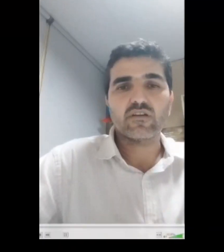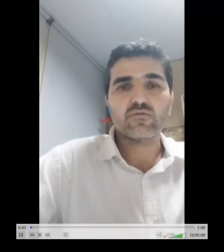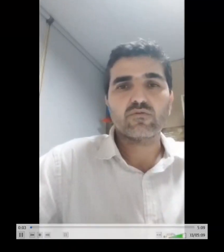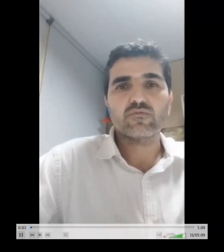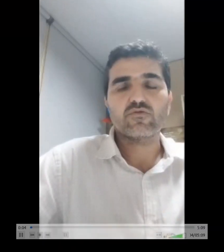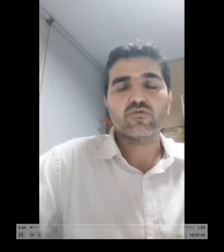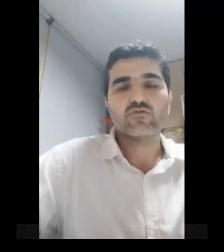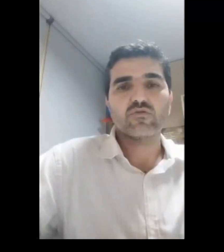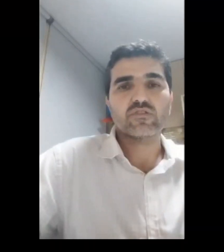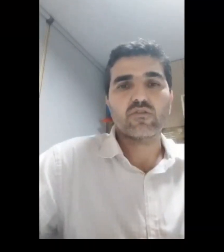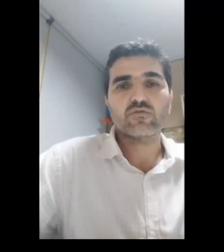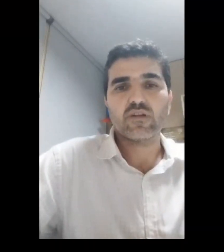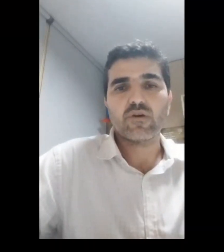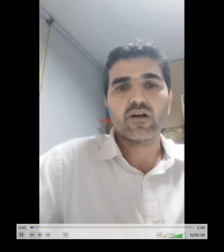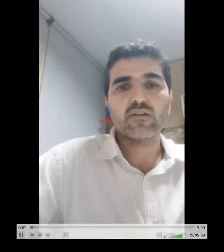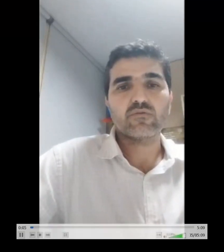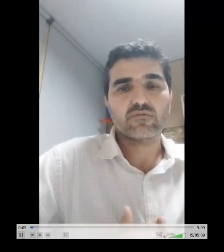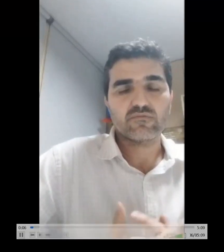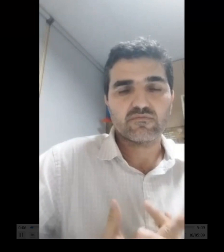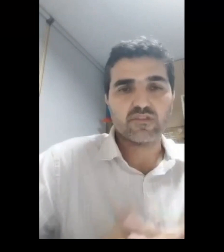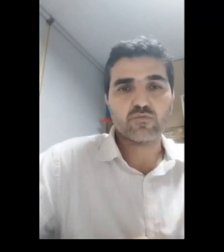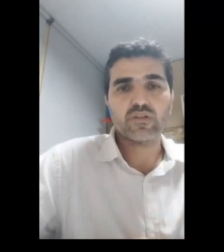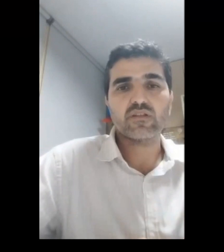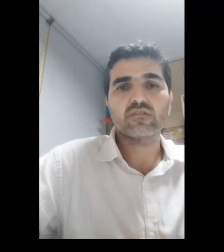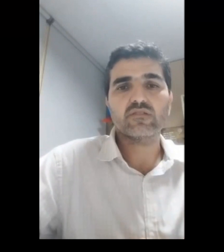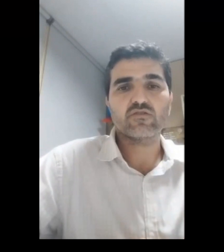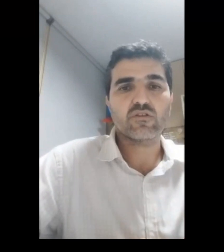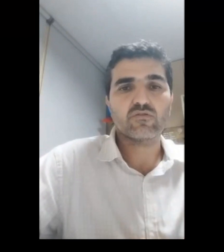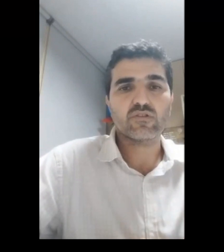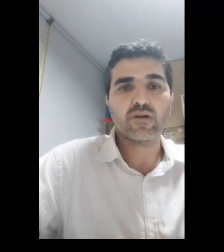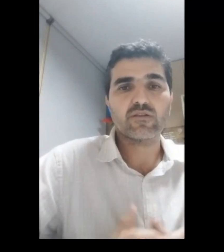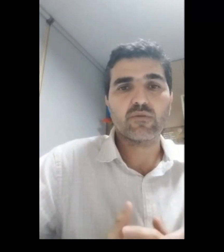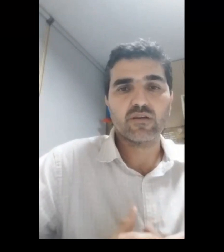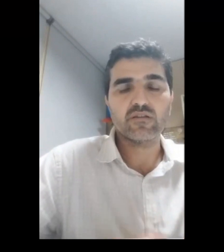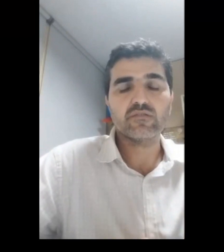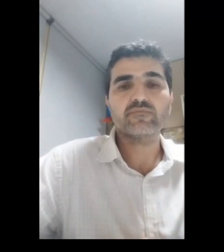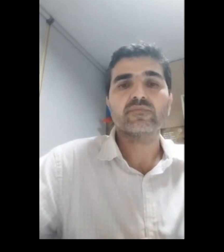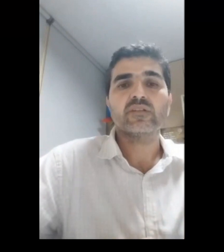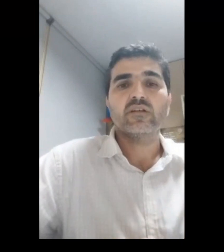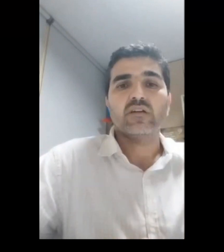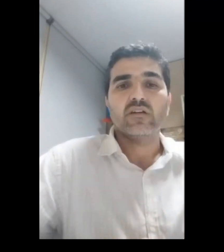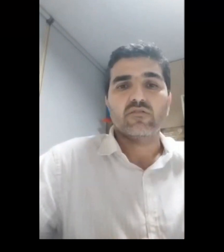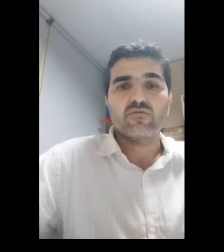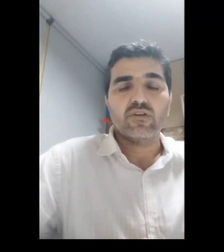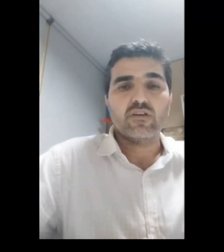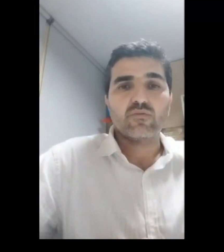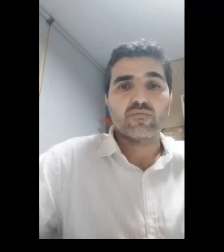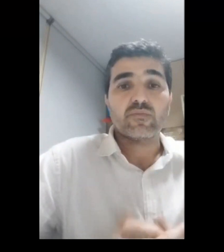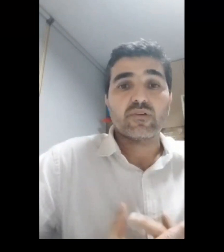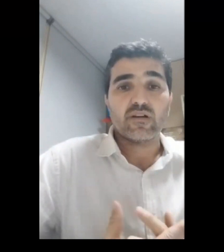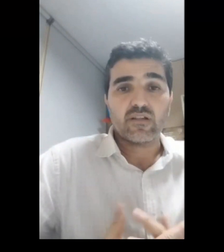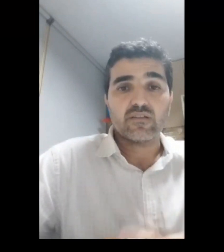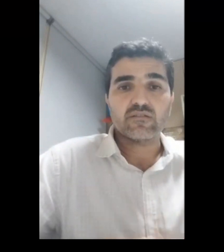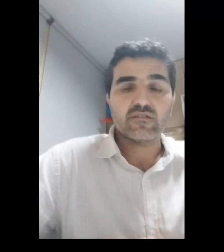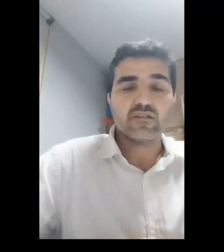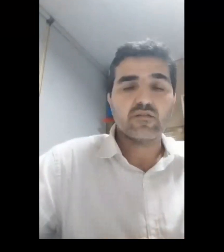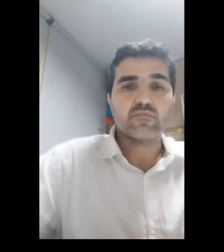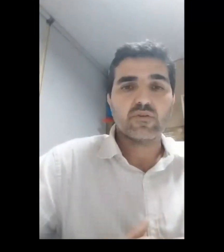Inocencio Neto, sou editor fiscal do trabalho, na superintendência regional do trabalho da Bahia, venho